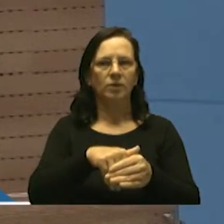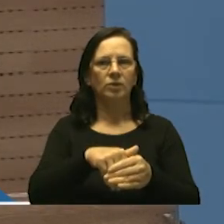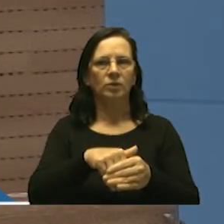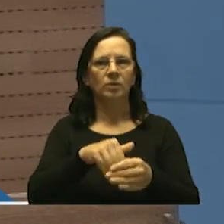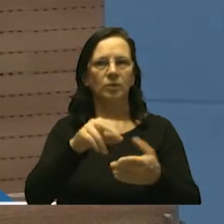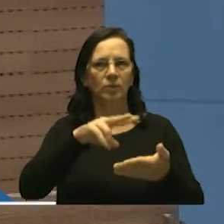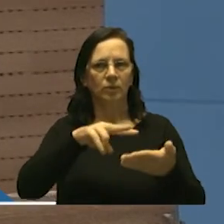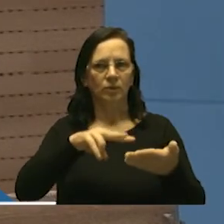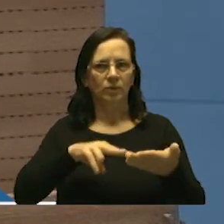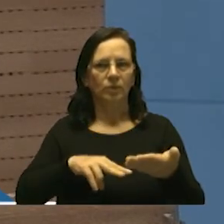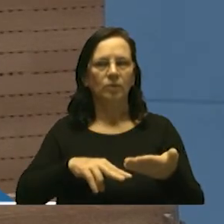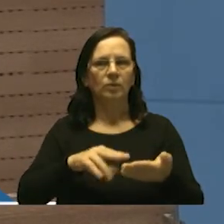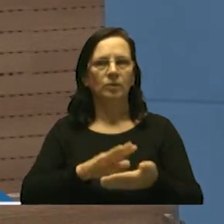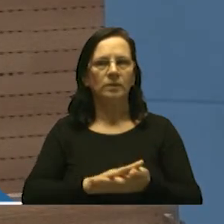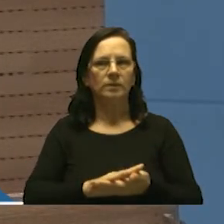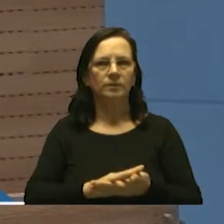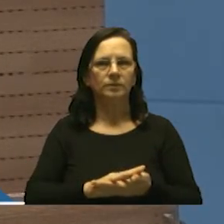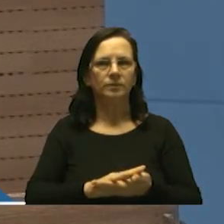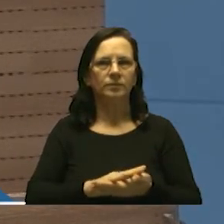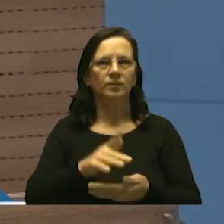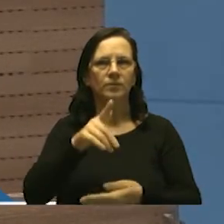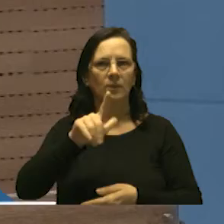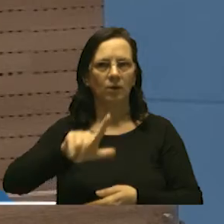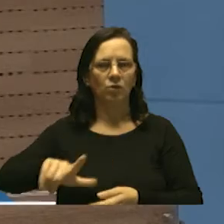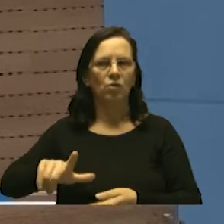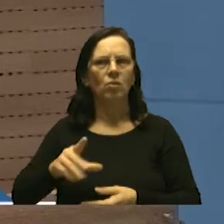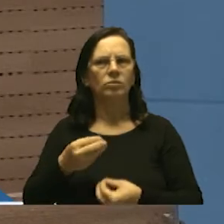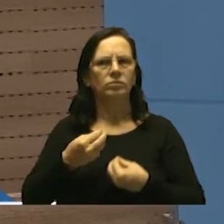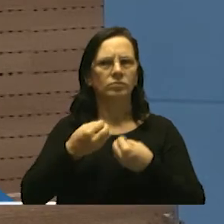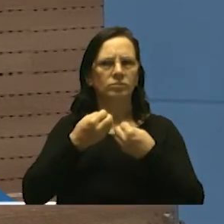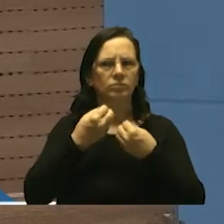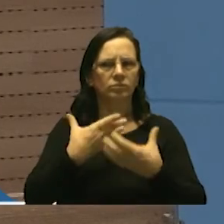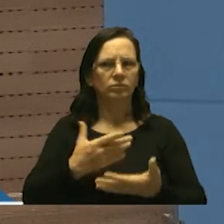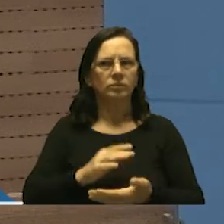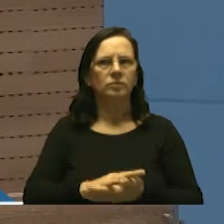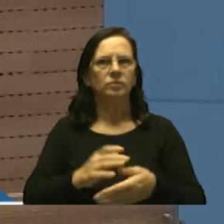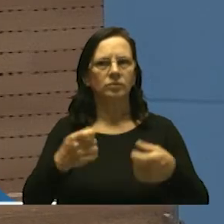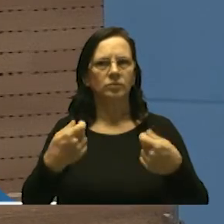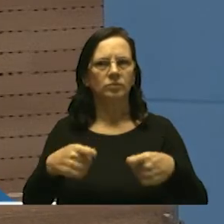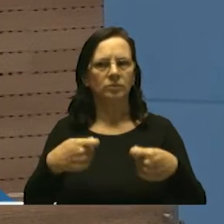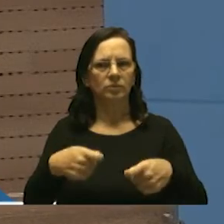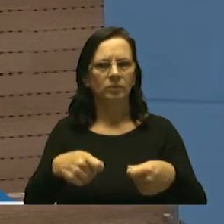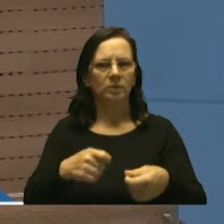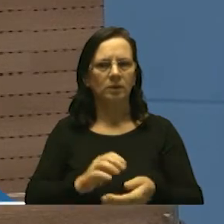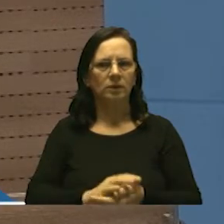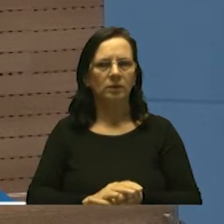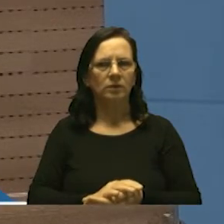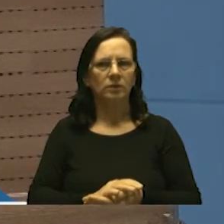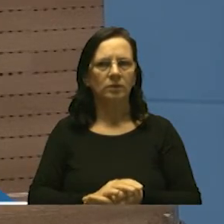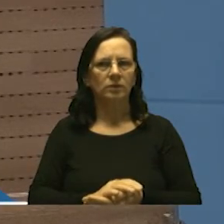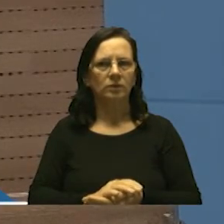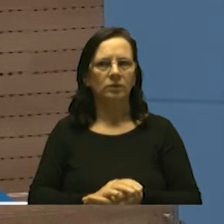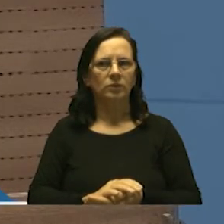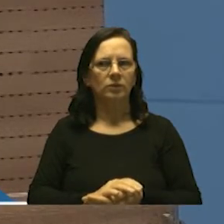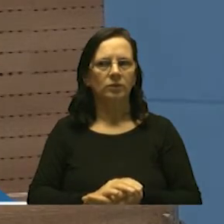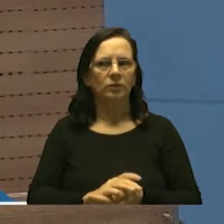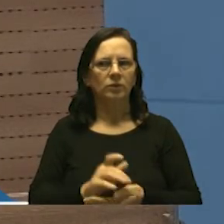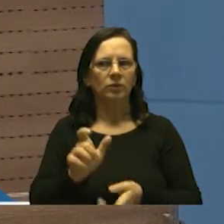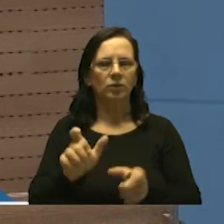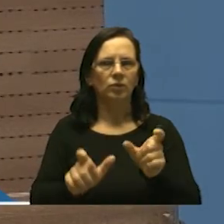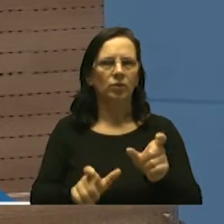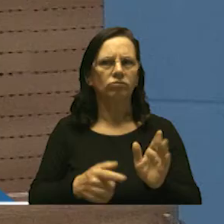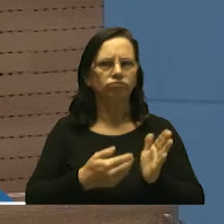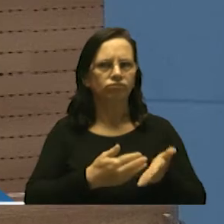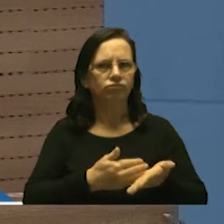propositura mais uma vez foi pontual e foi preciso característica que lhe acompanham nesse